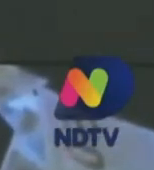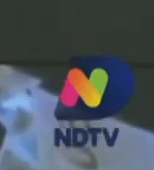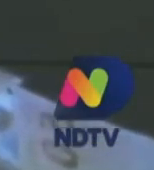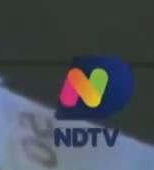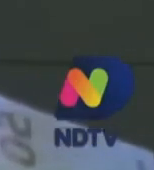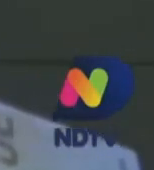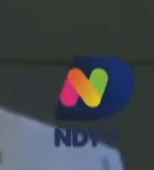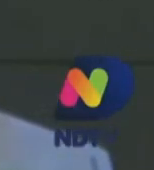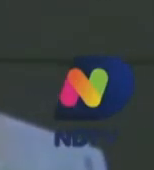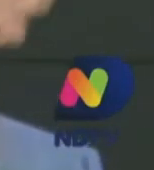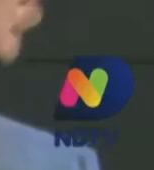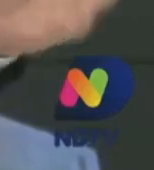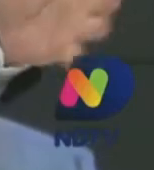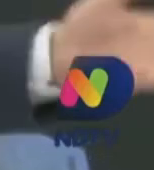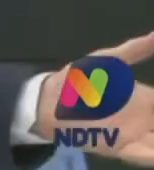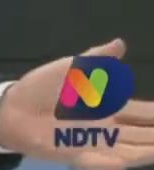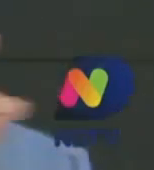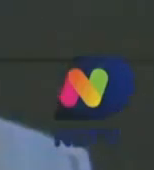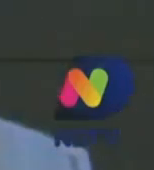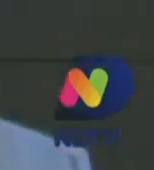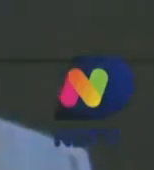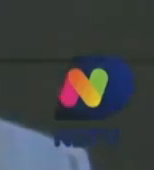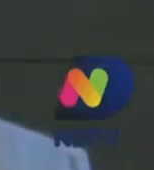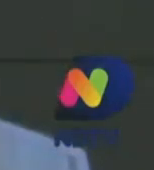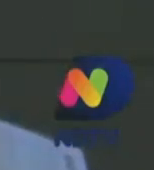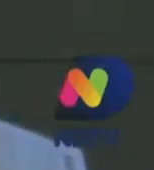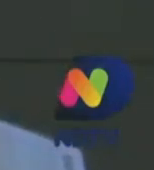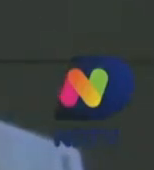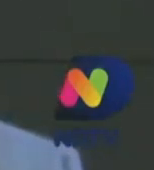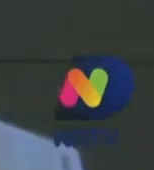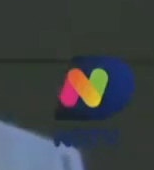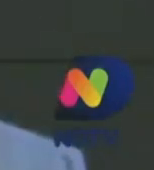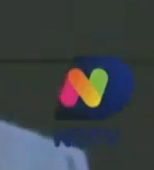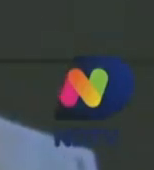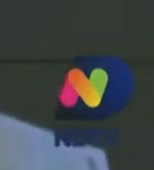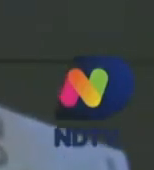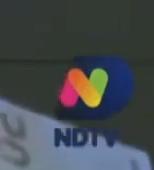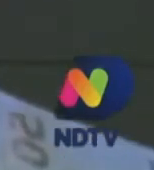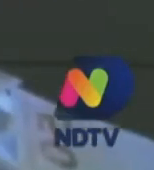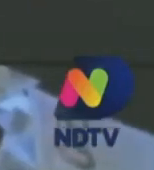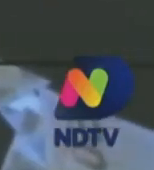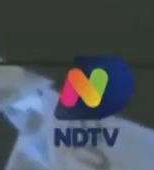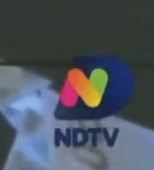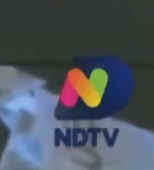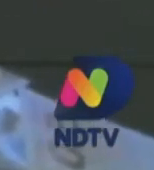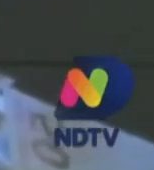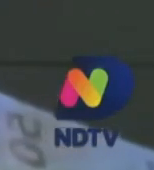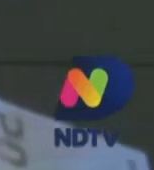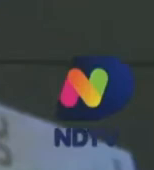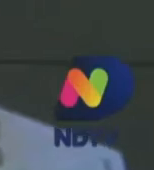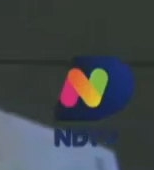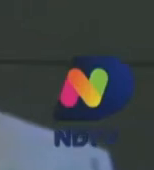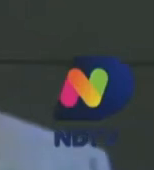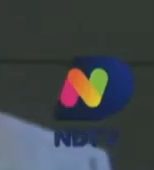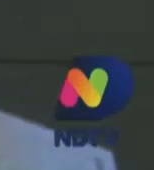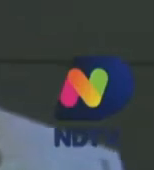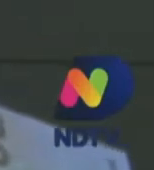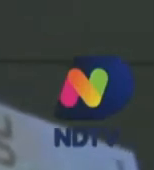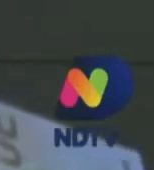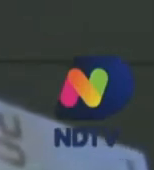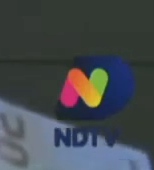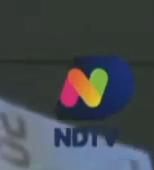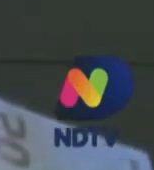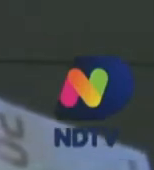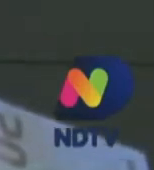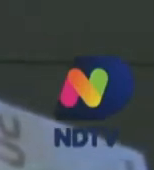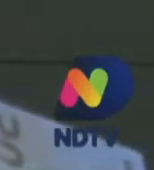contestam com base em decisões do STF agora tem outro jabuti e esse jabuti veio do